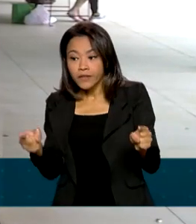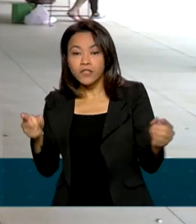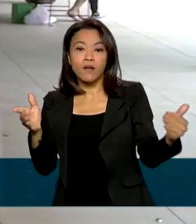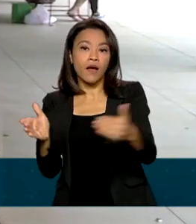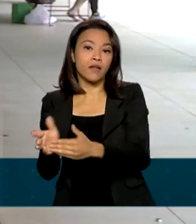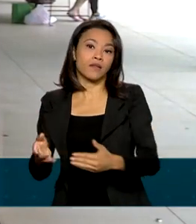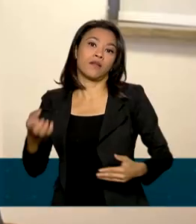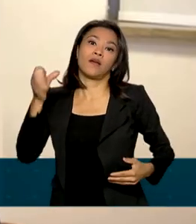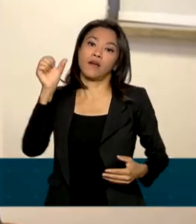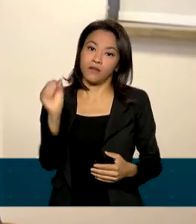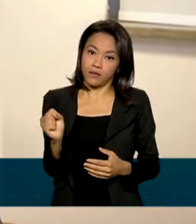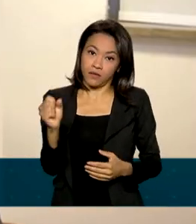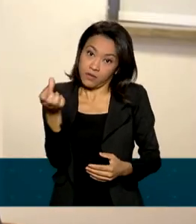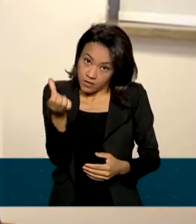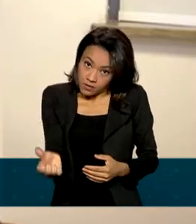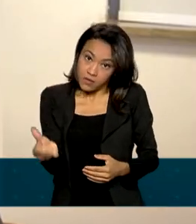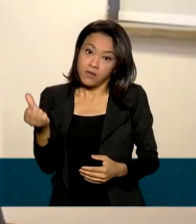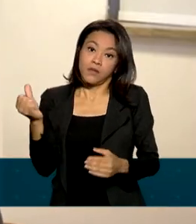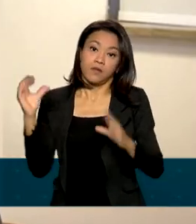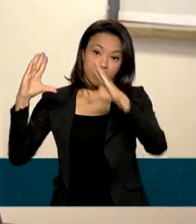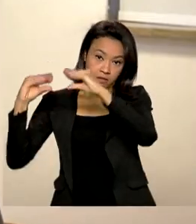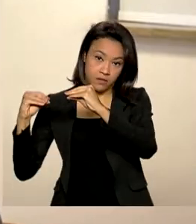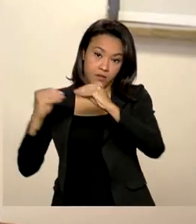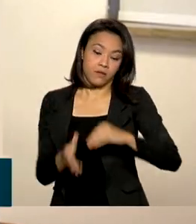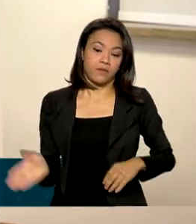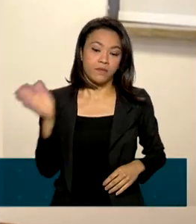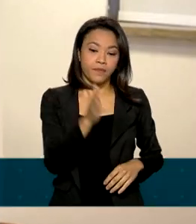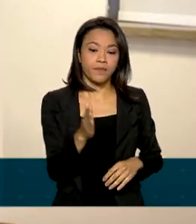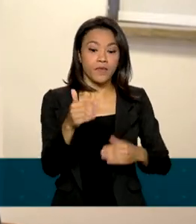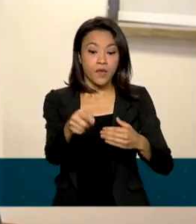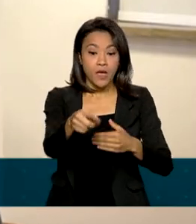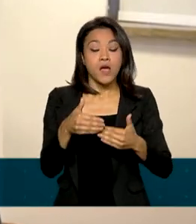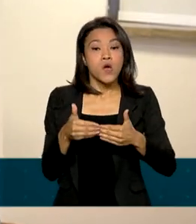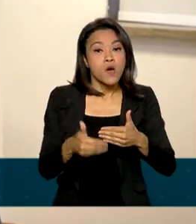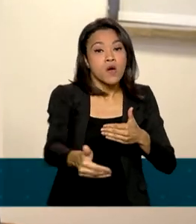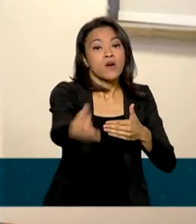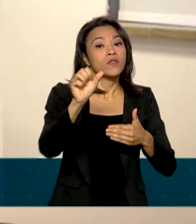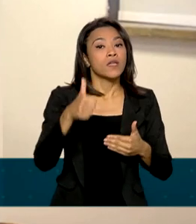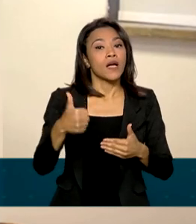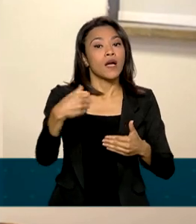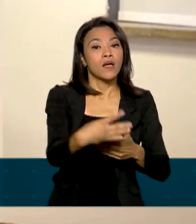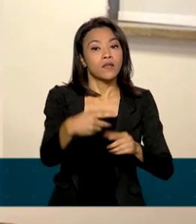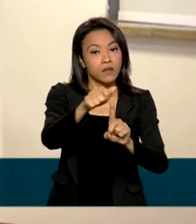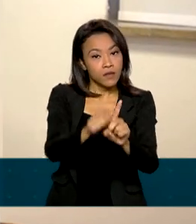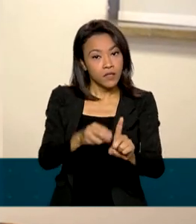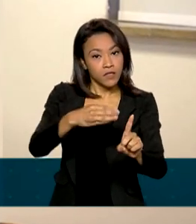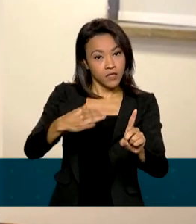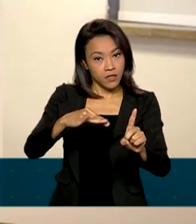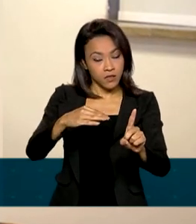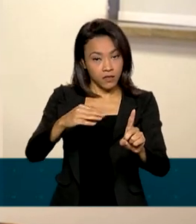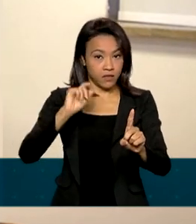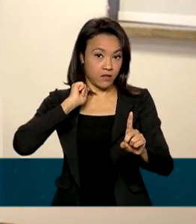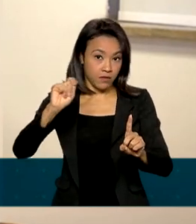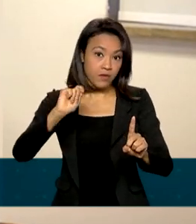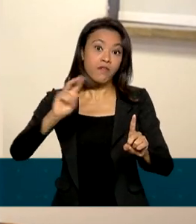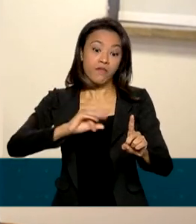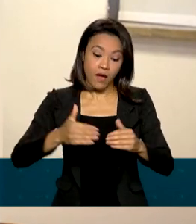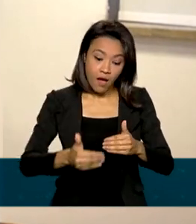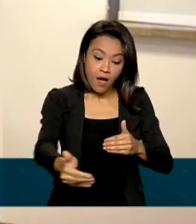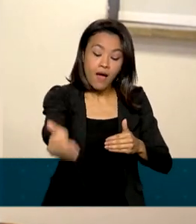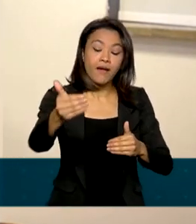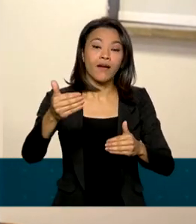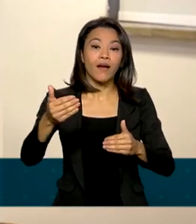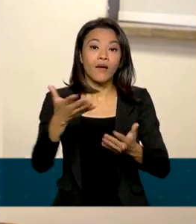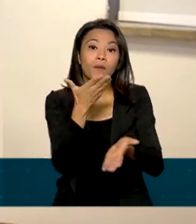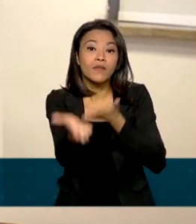18h. A partir de abril, as agências do INSS voltarão a atender a demanda espontânea. E